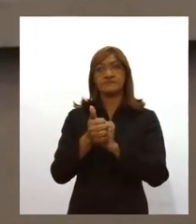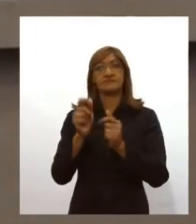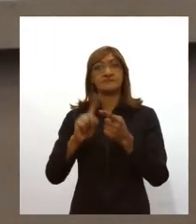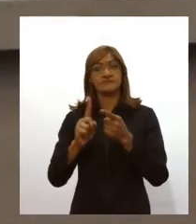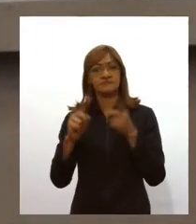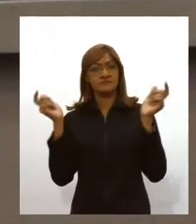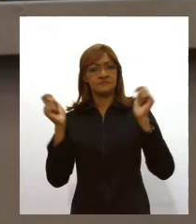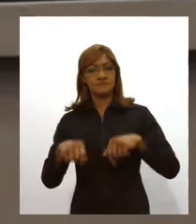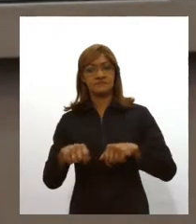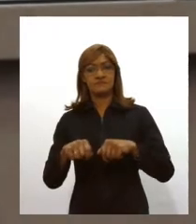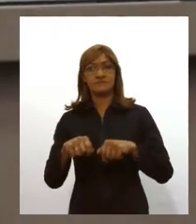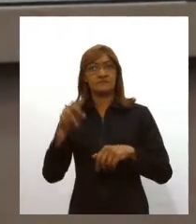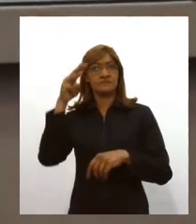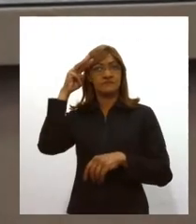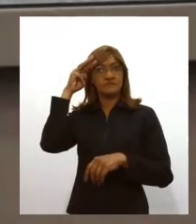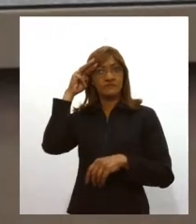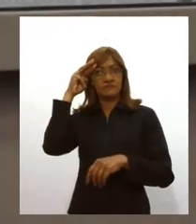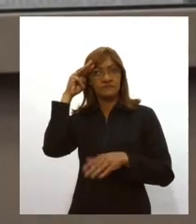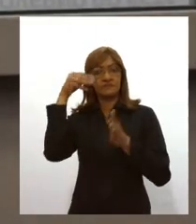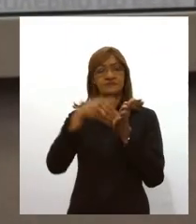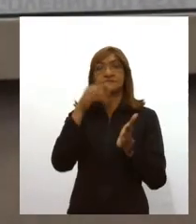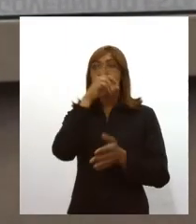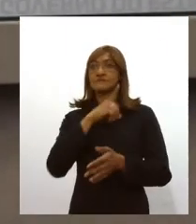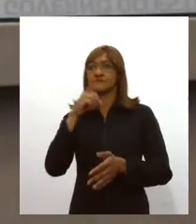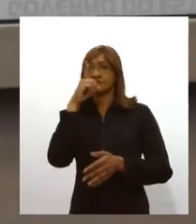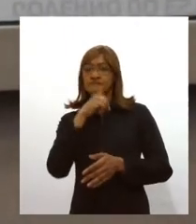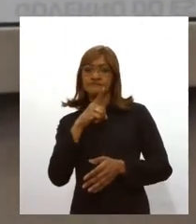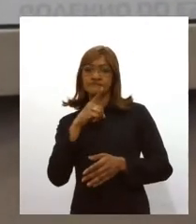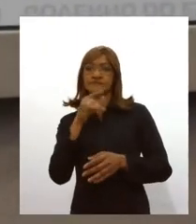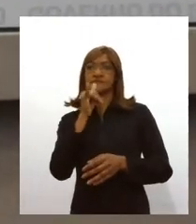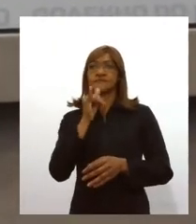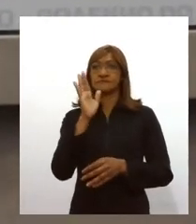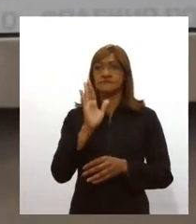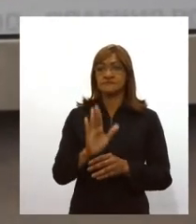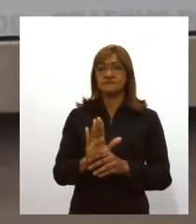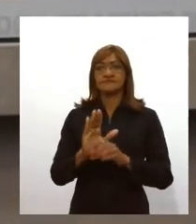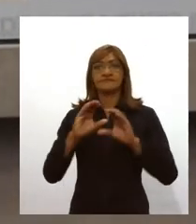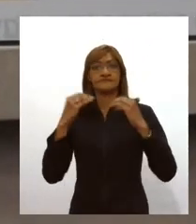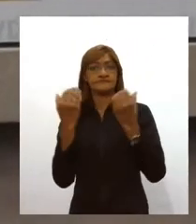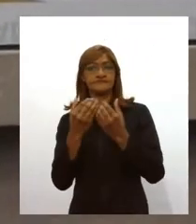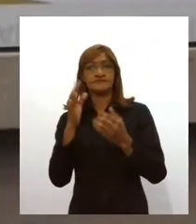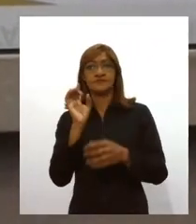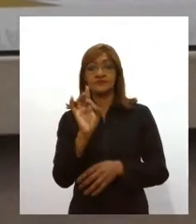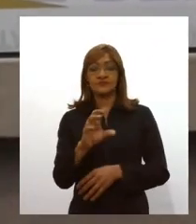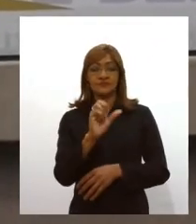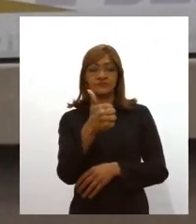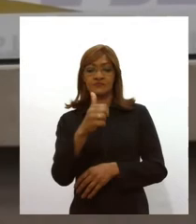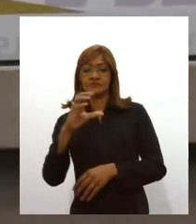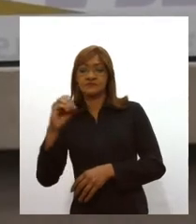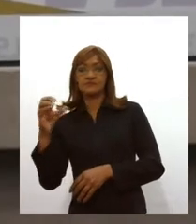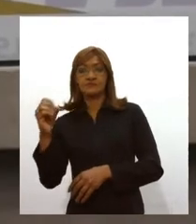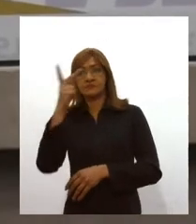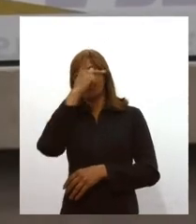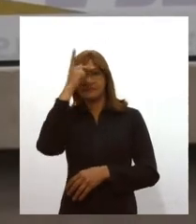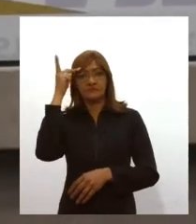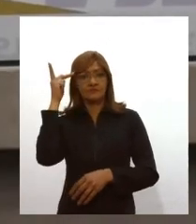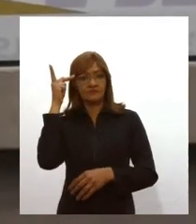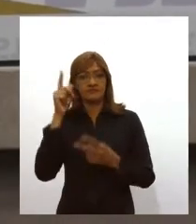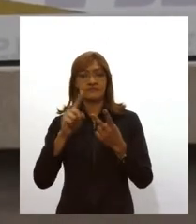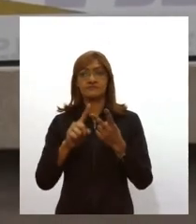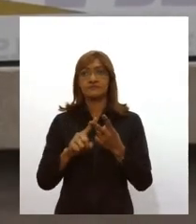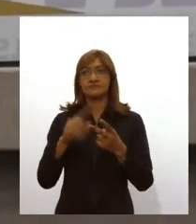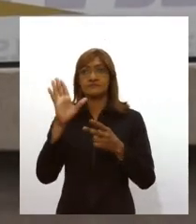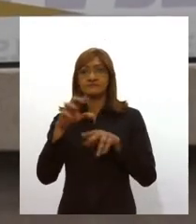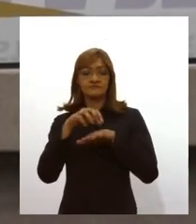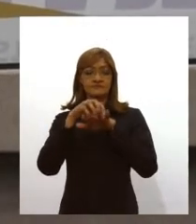podem abrir de terça a domingo. Eventos corporativos com limite de 100 pessoas. Eventos drive-in, de